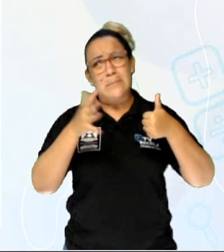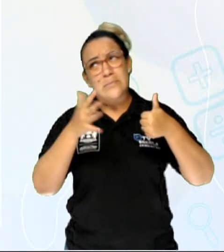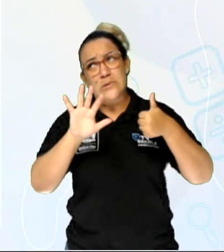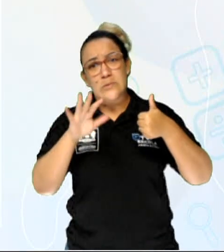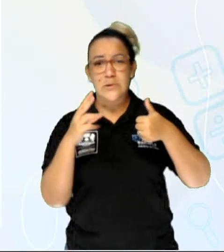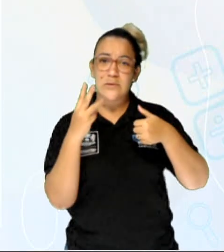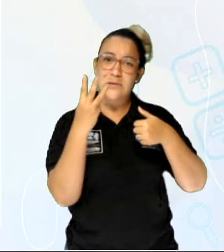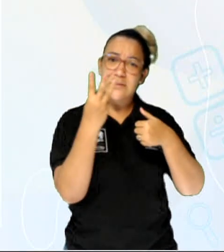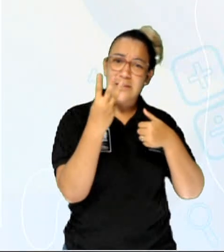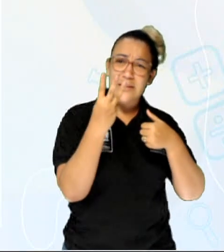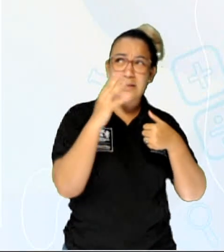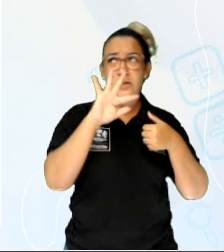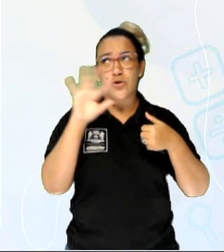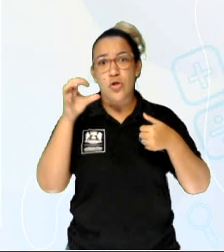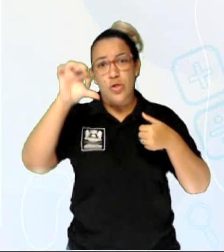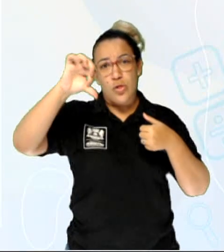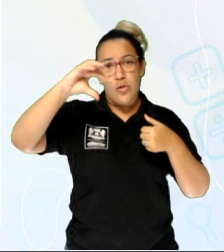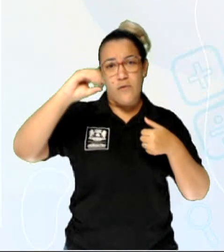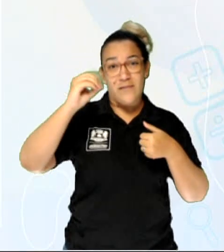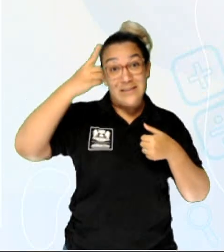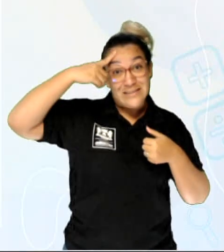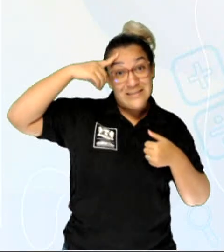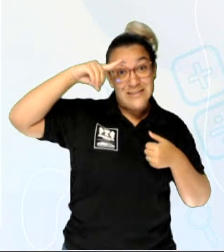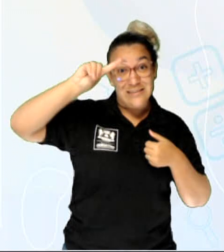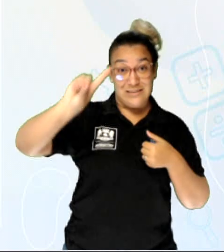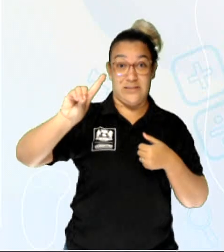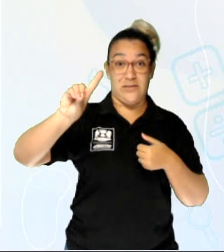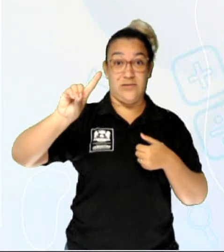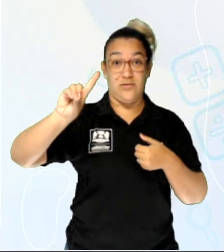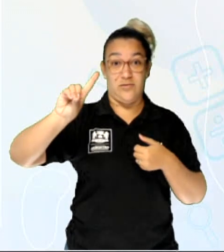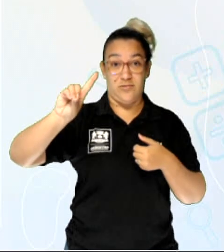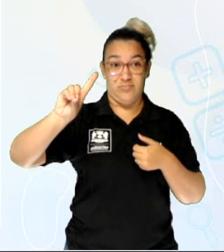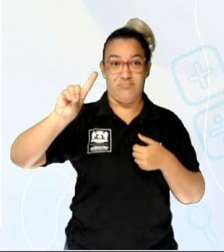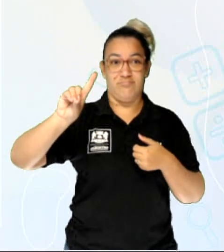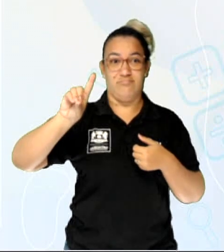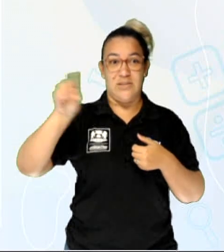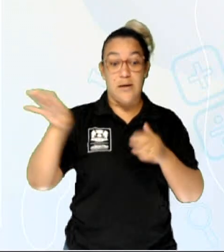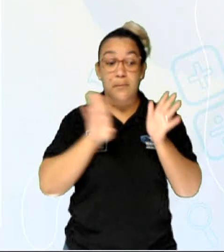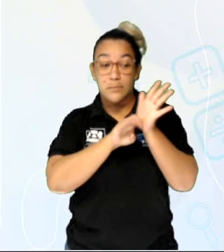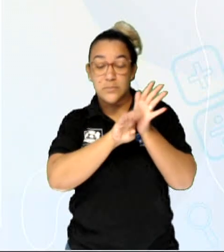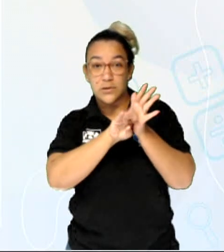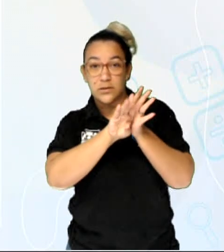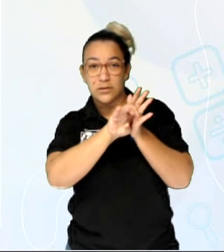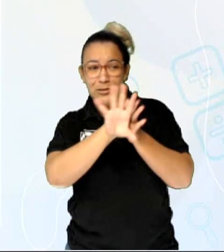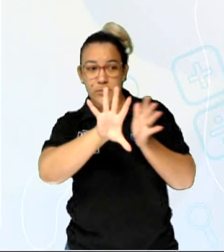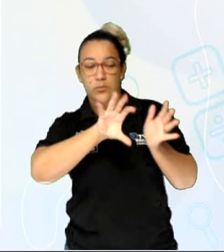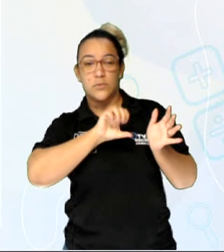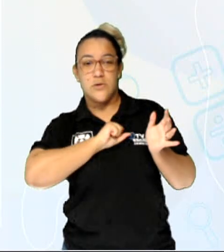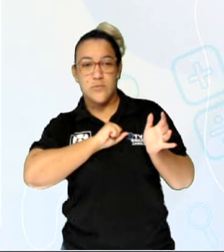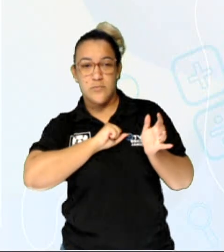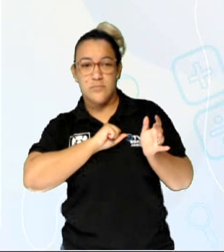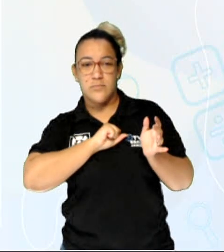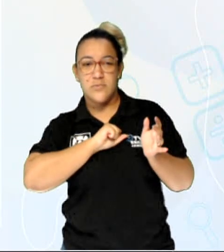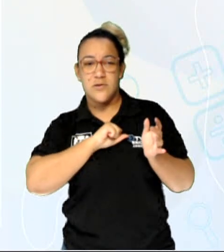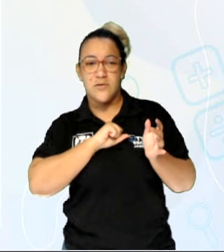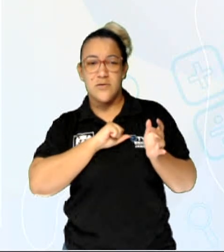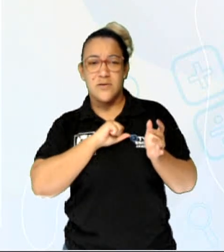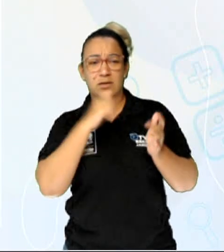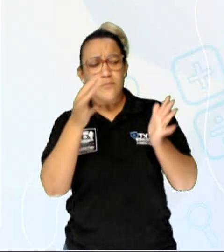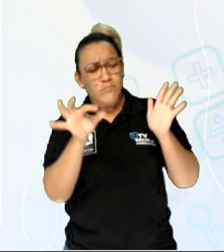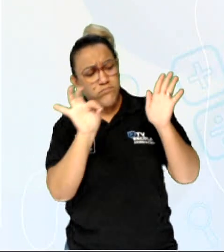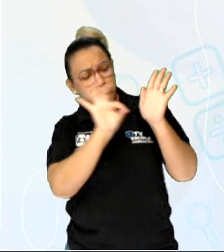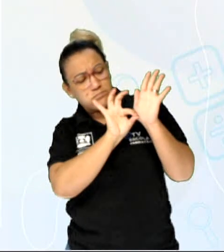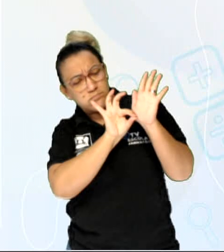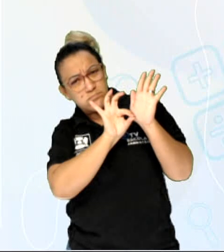e 90 dias, depois que você é exposto à bactéria, é um estágio que aparece uma verruga